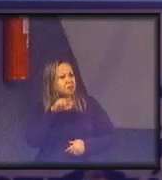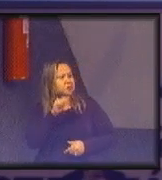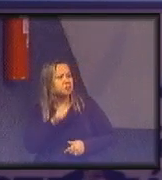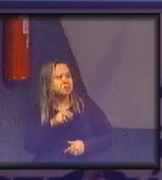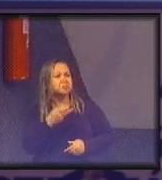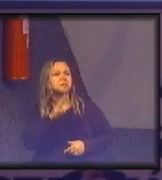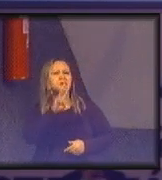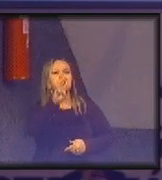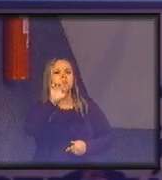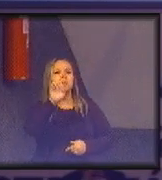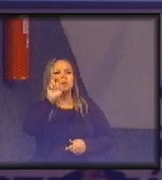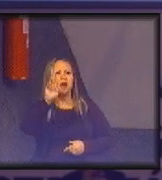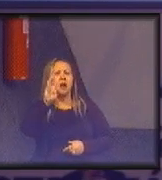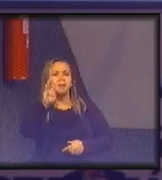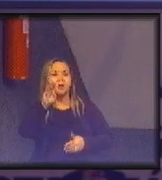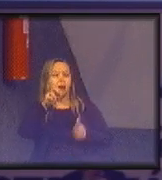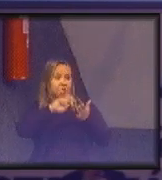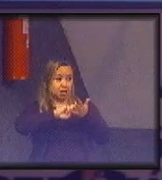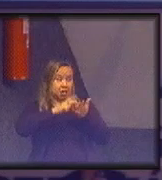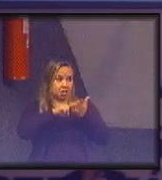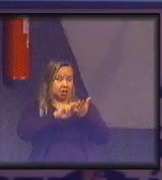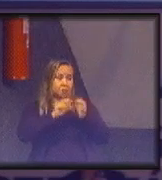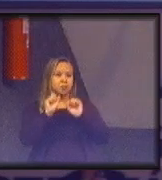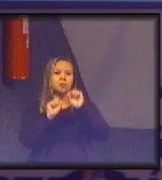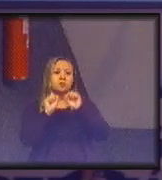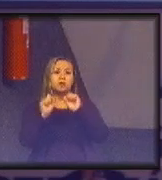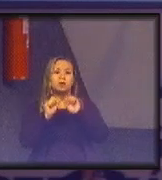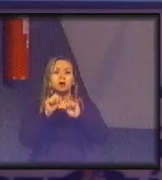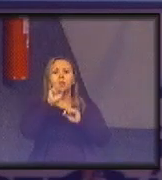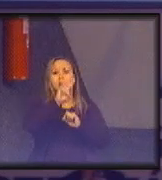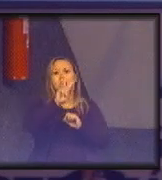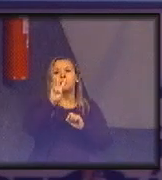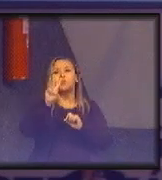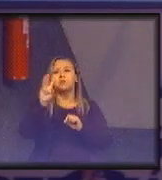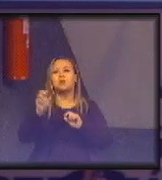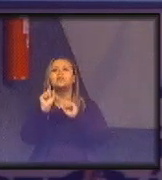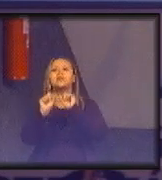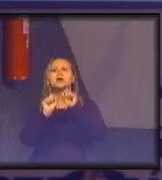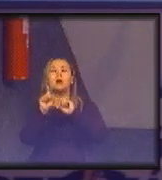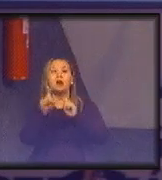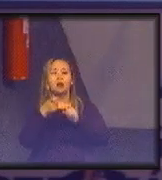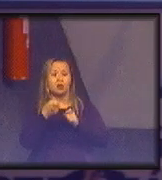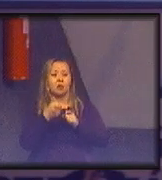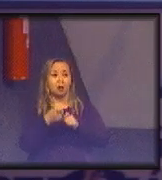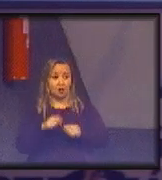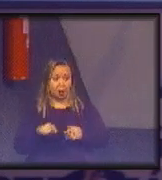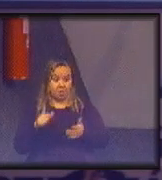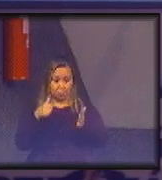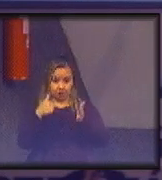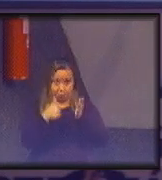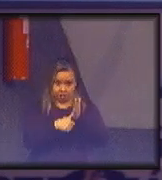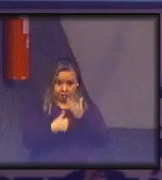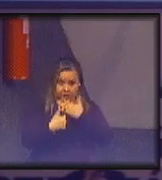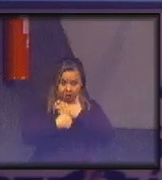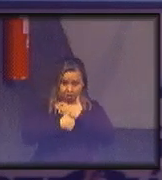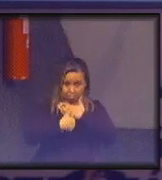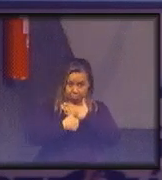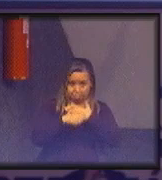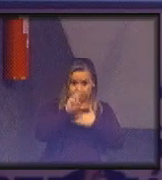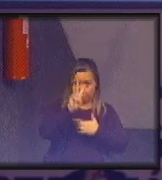significa o que que significa o www a hora que você clica no www